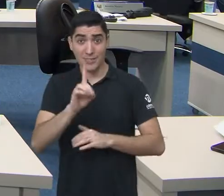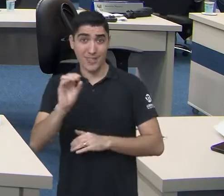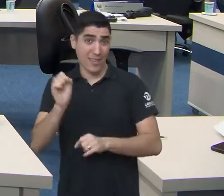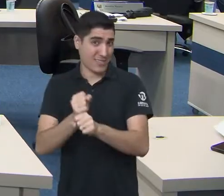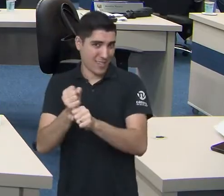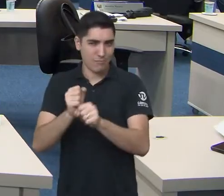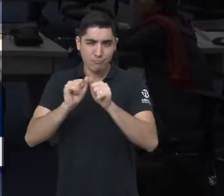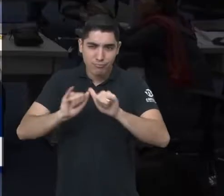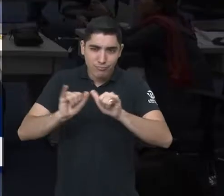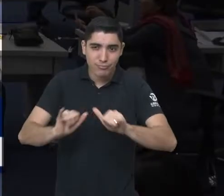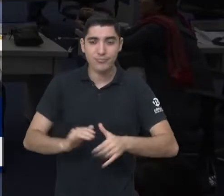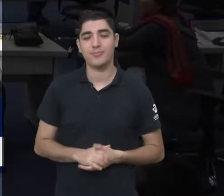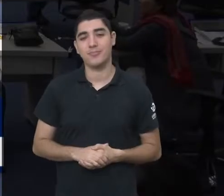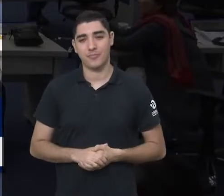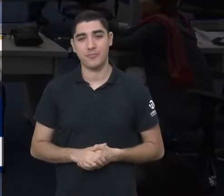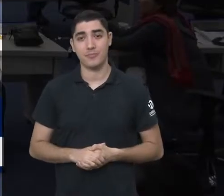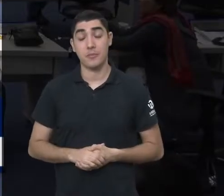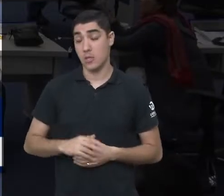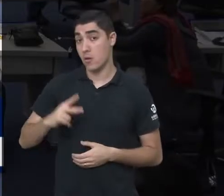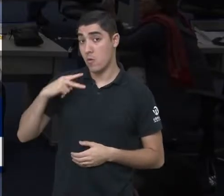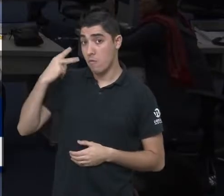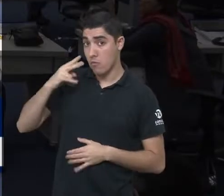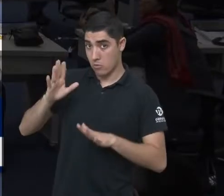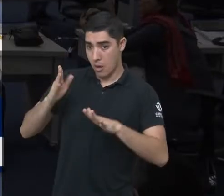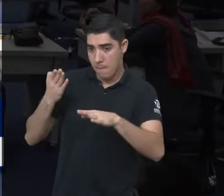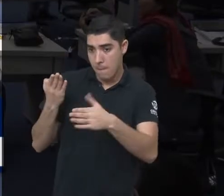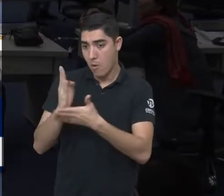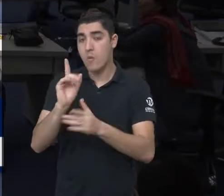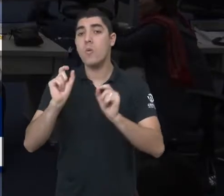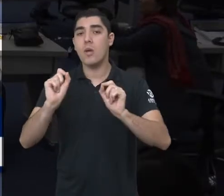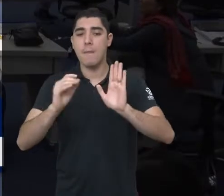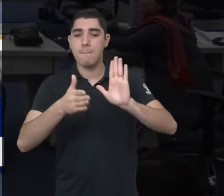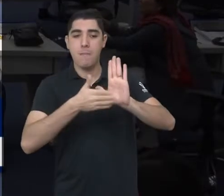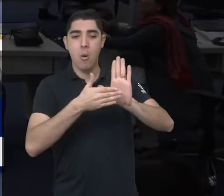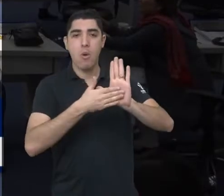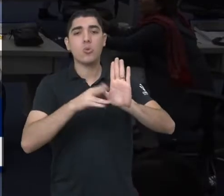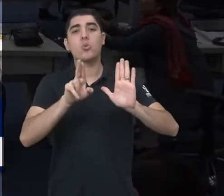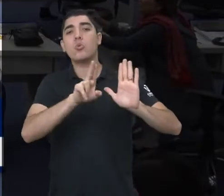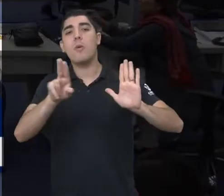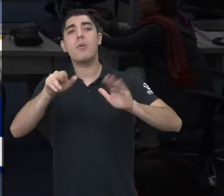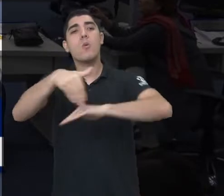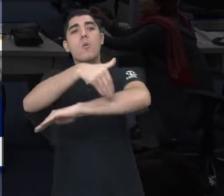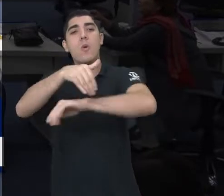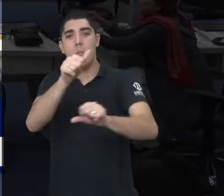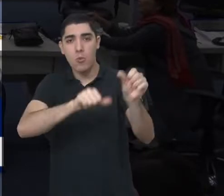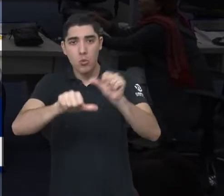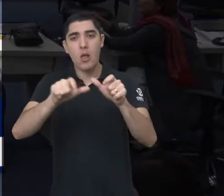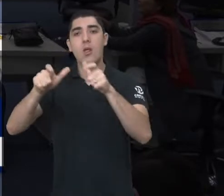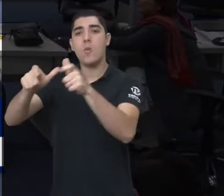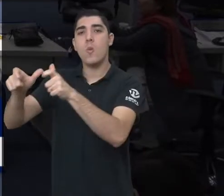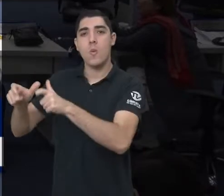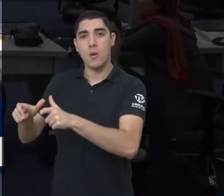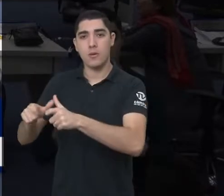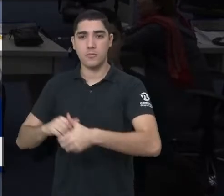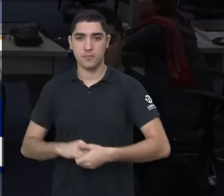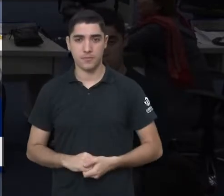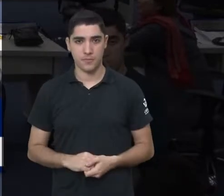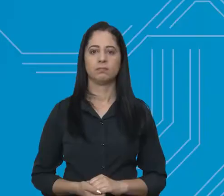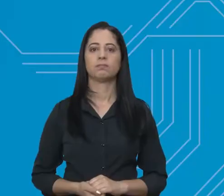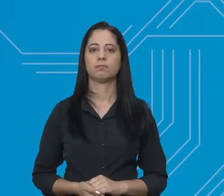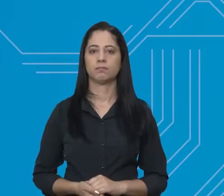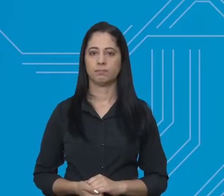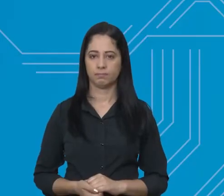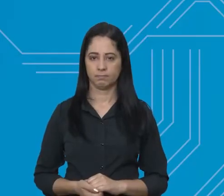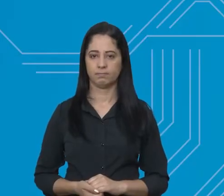José dos Campos. Os vereadores aprovaram ainda propostas para denominação de ruas e espaços públicos.